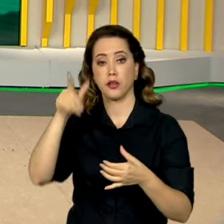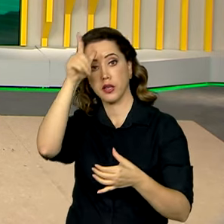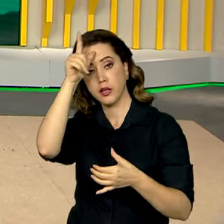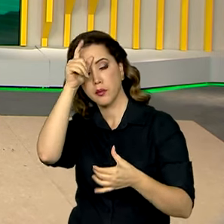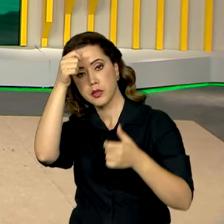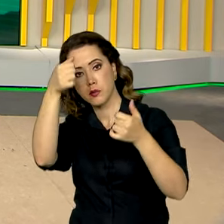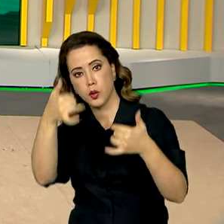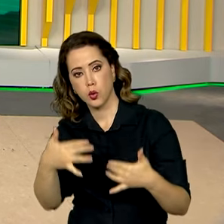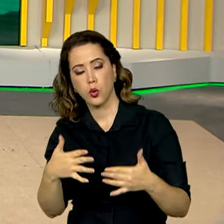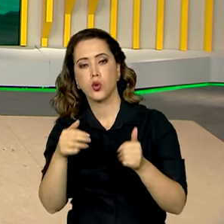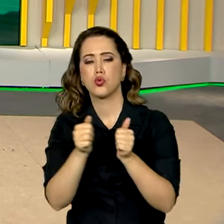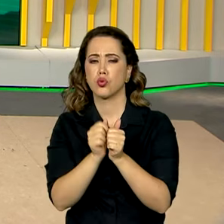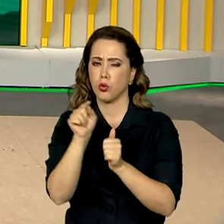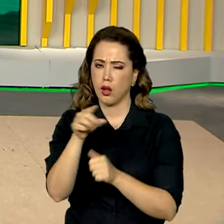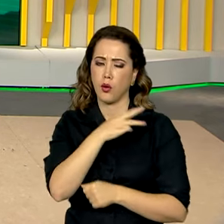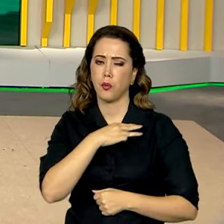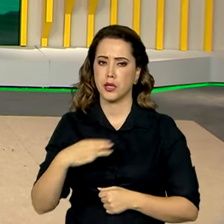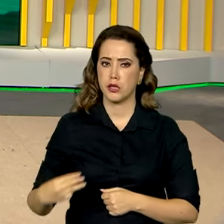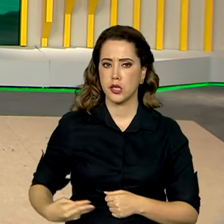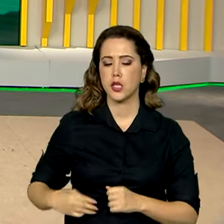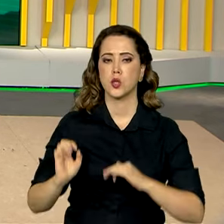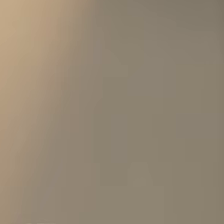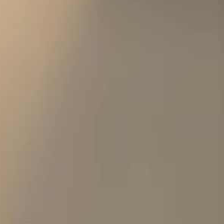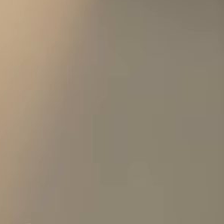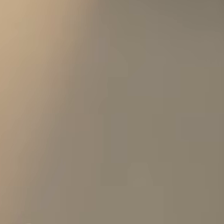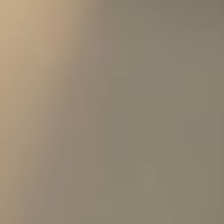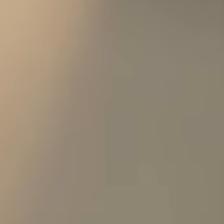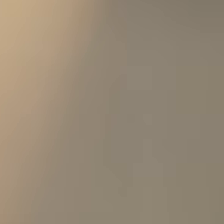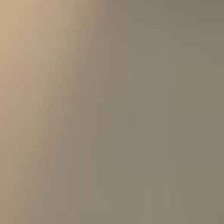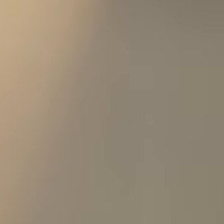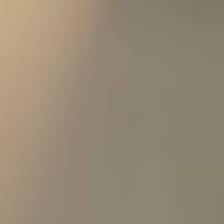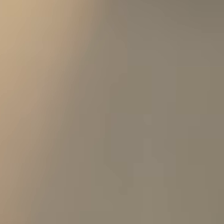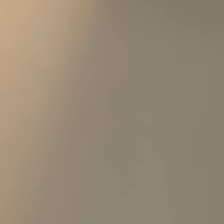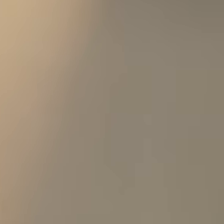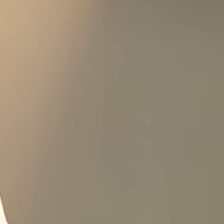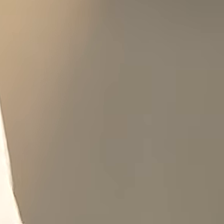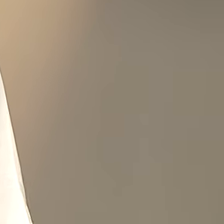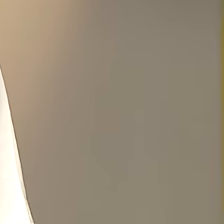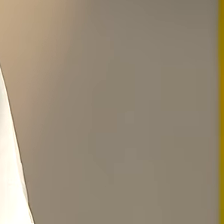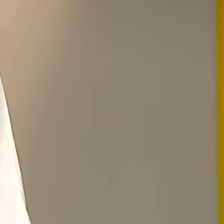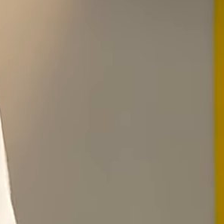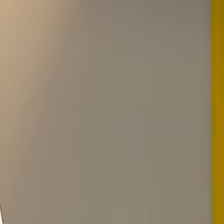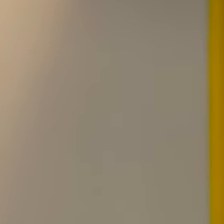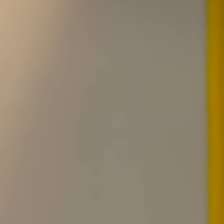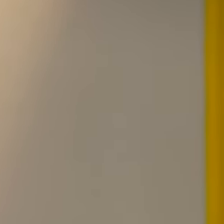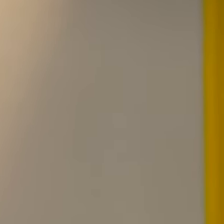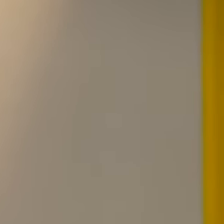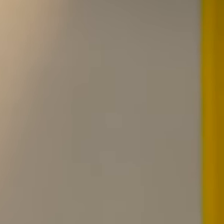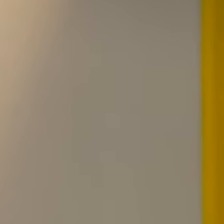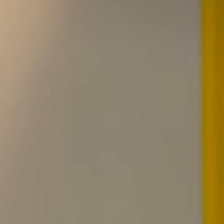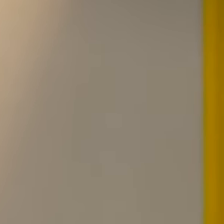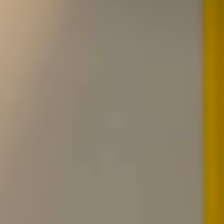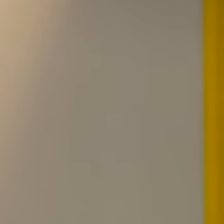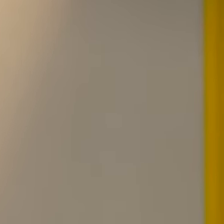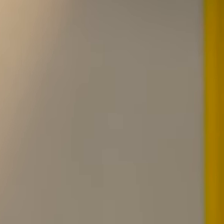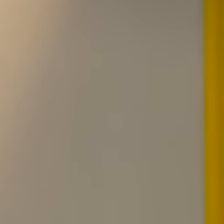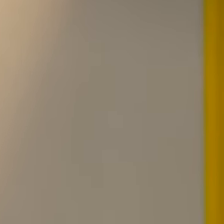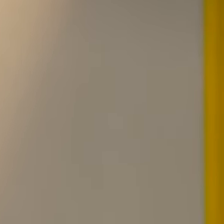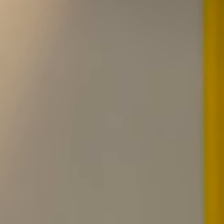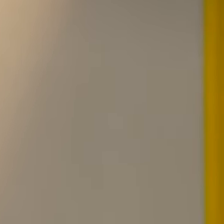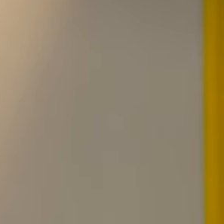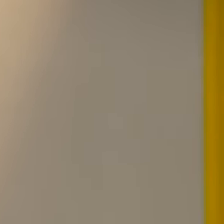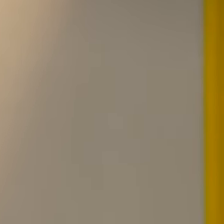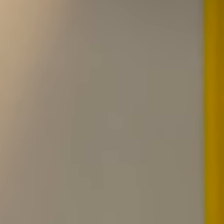para ministros, empresários e investidores. O presidente lembrou aos políticos alemães o histórico de boas